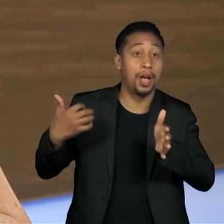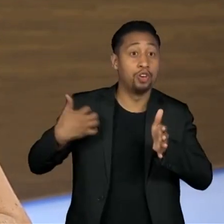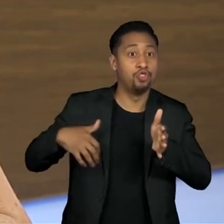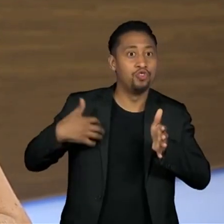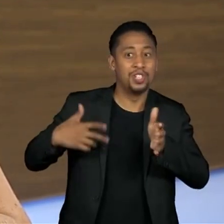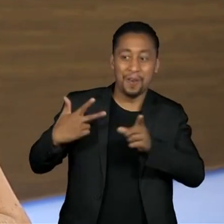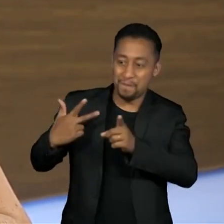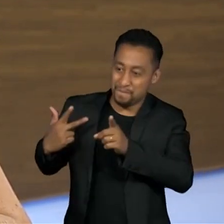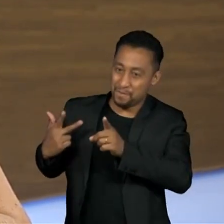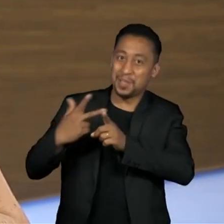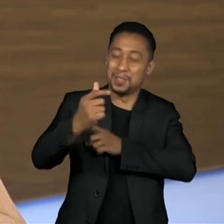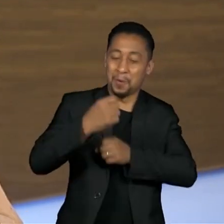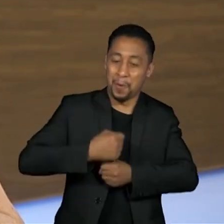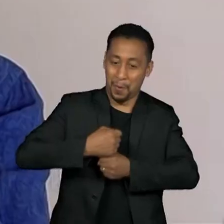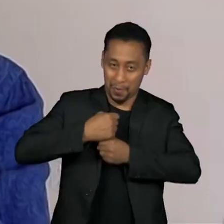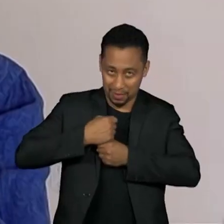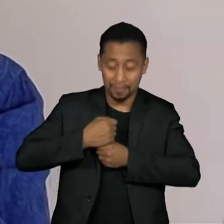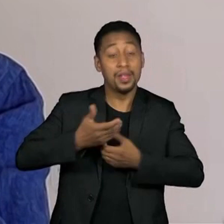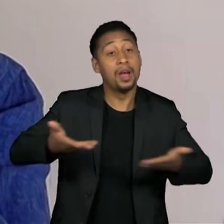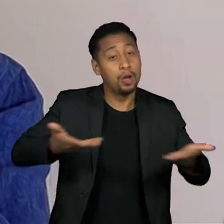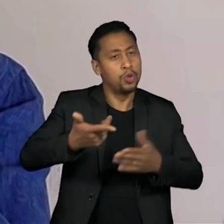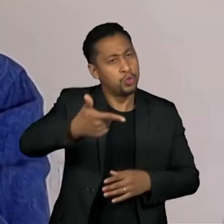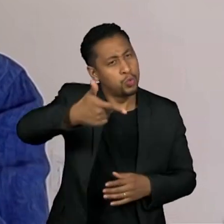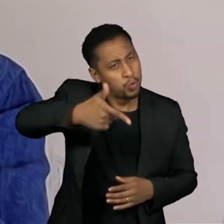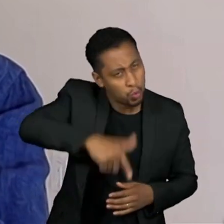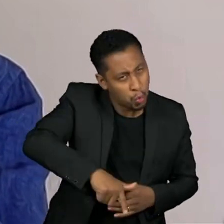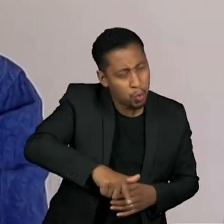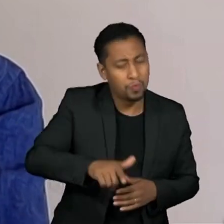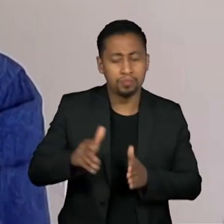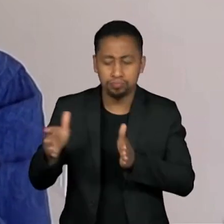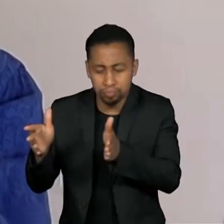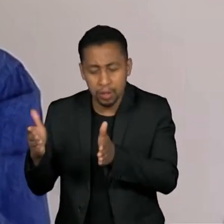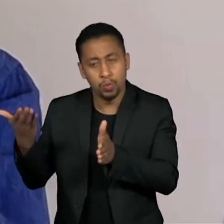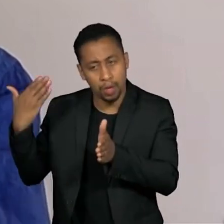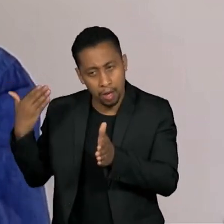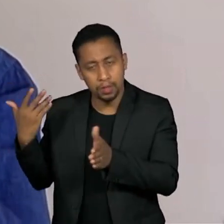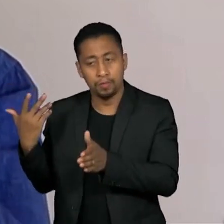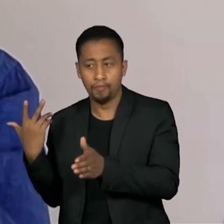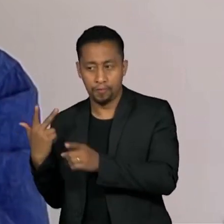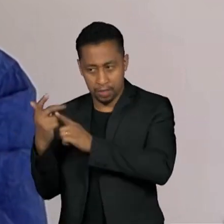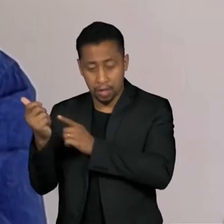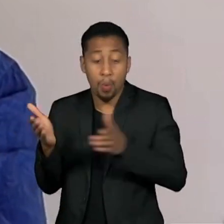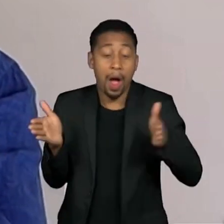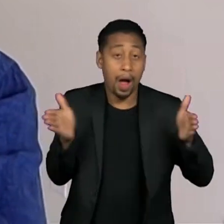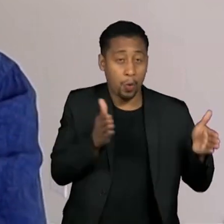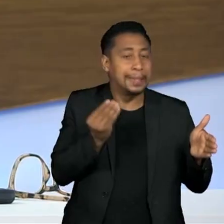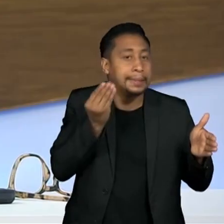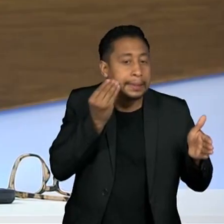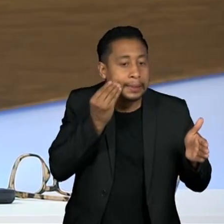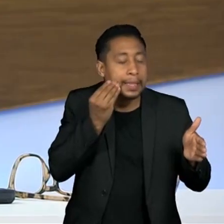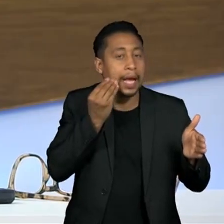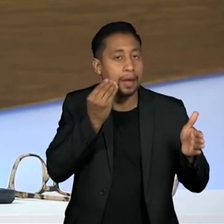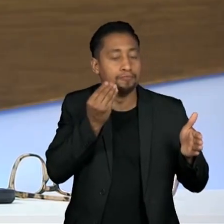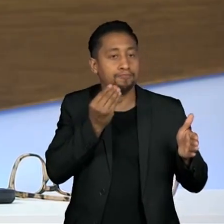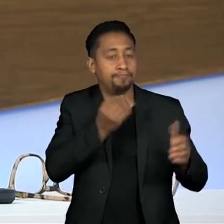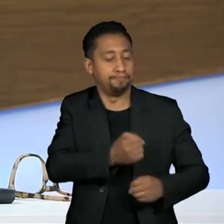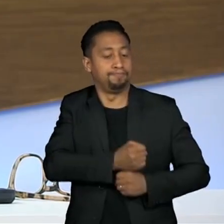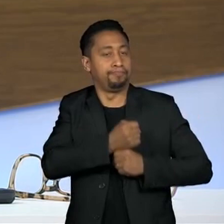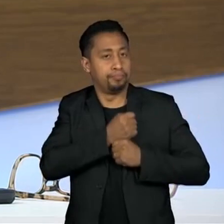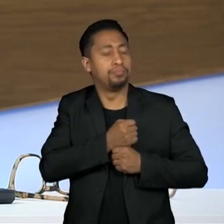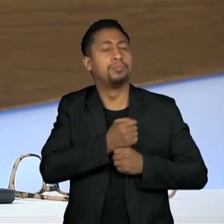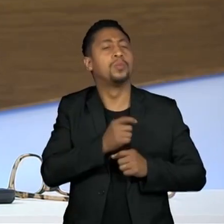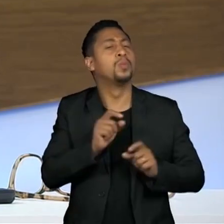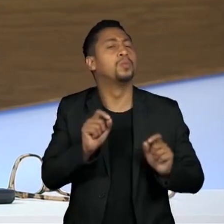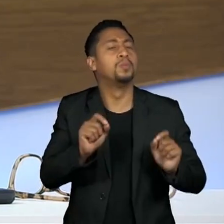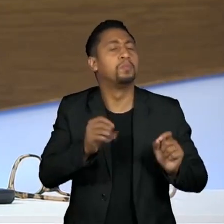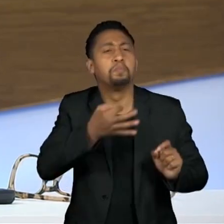também ao mesmo prêmio? Como são esses diferentes momentos e qual seria a importância de que esse filme ganhasse o